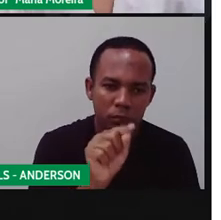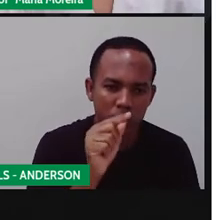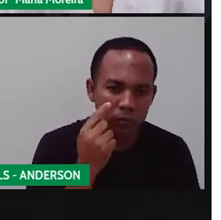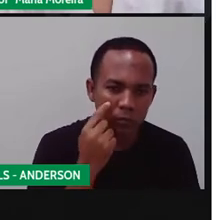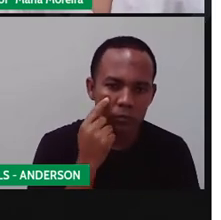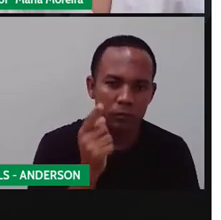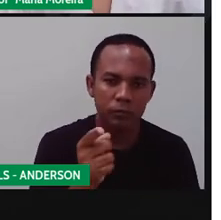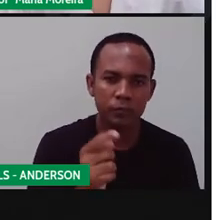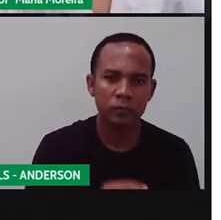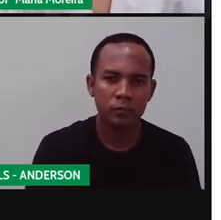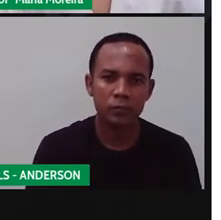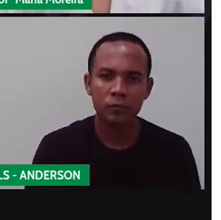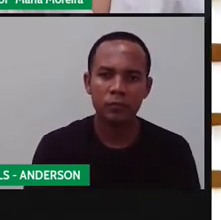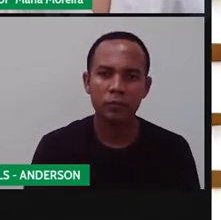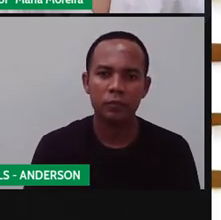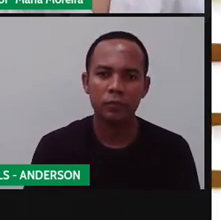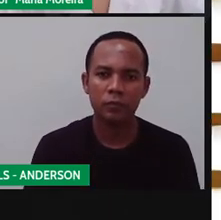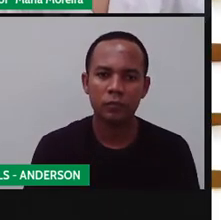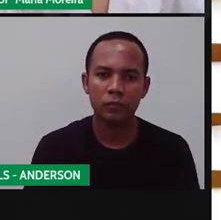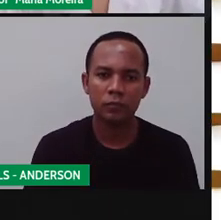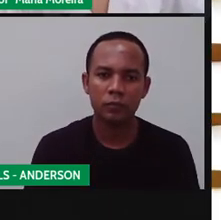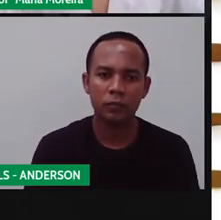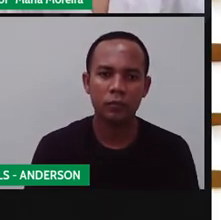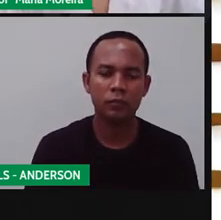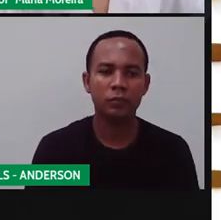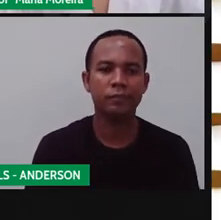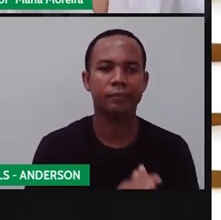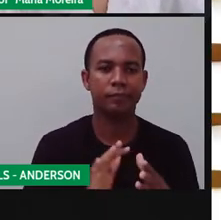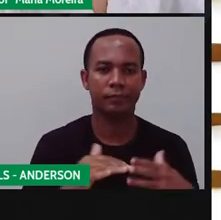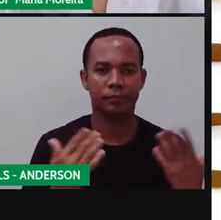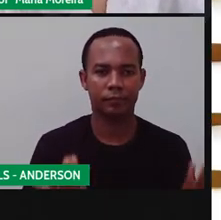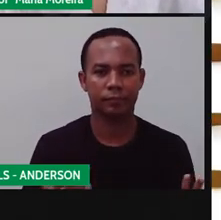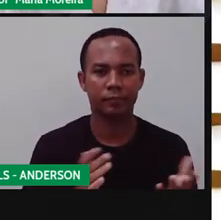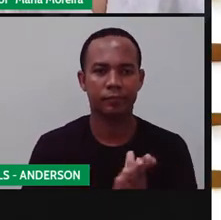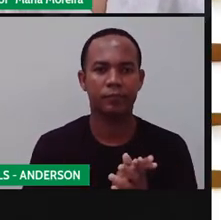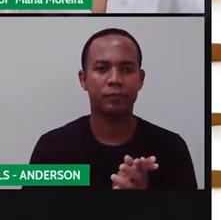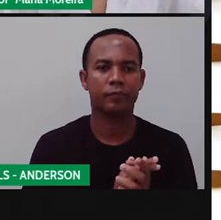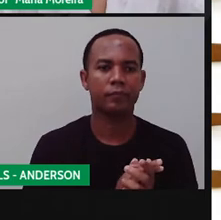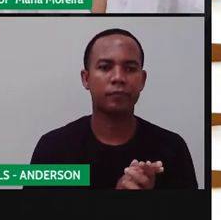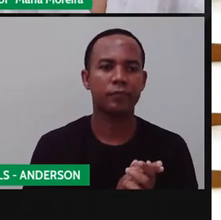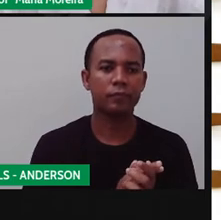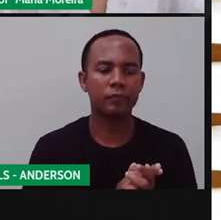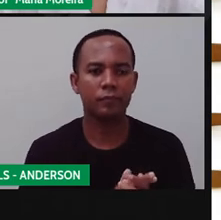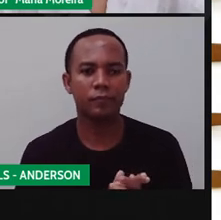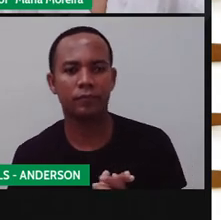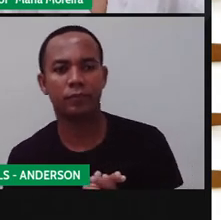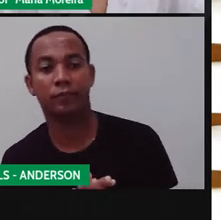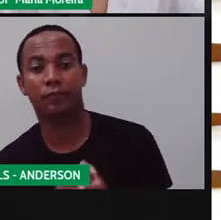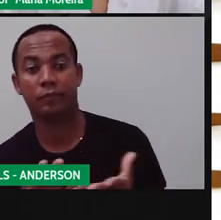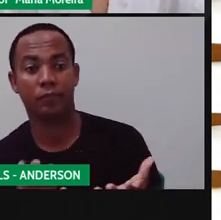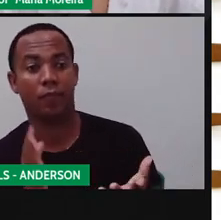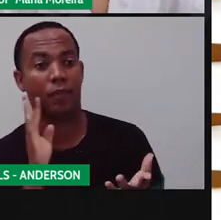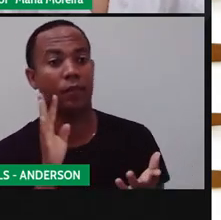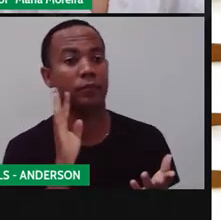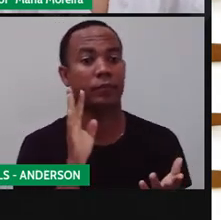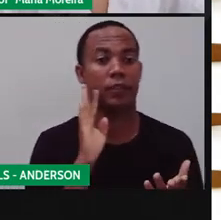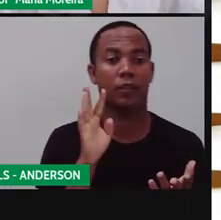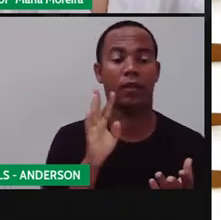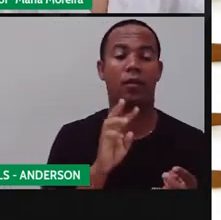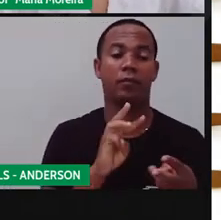Bora lá. Continuando. Bom. Até agora a gente falou sobre a